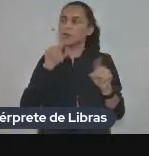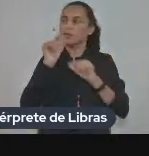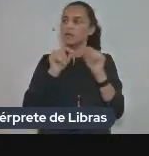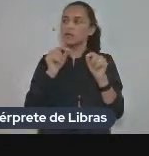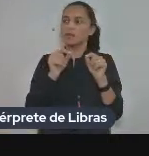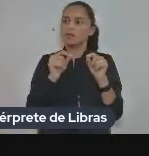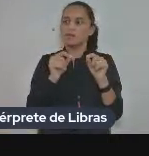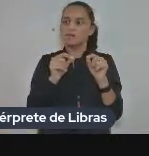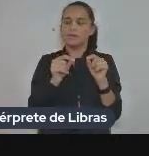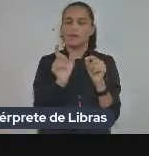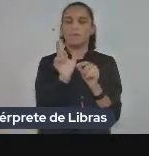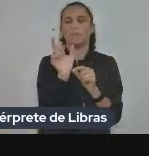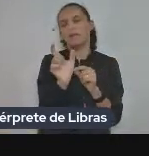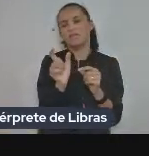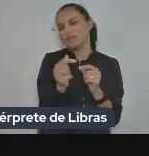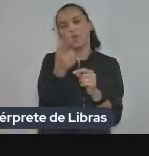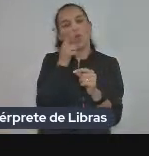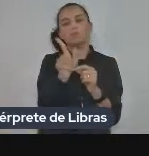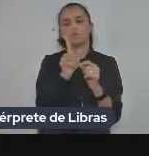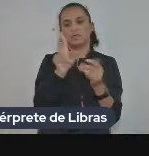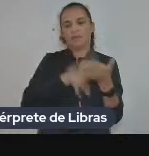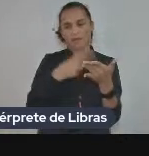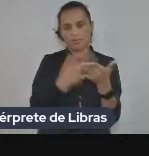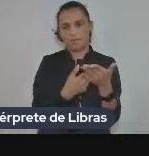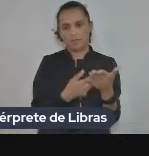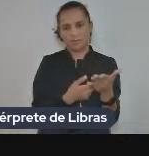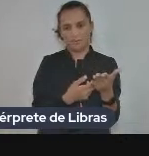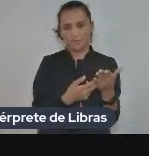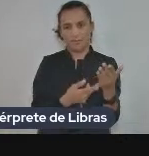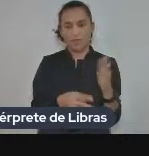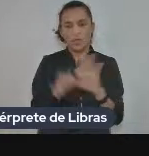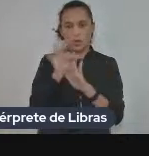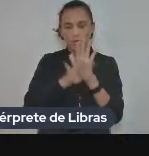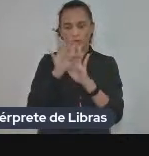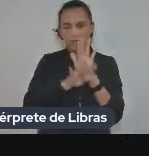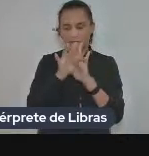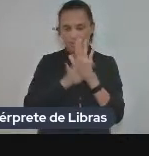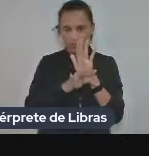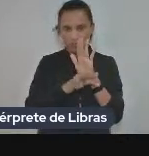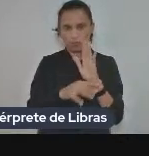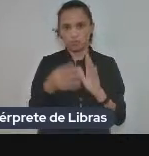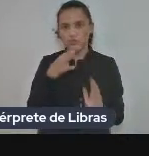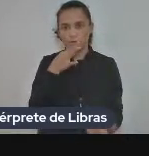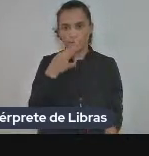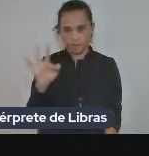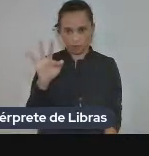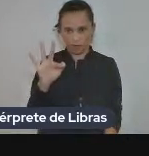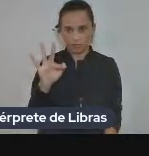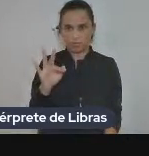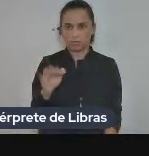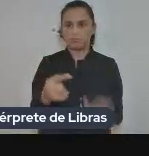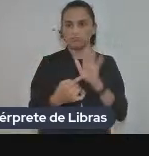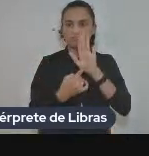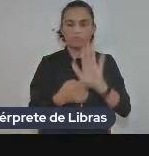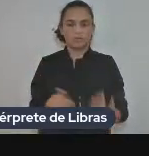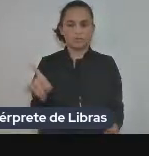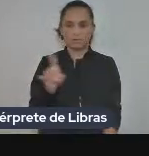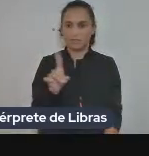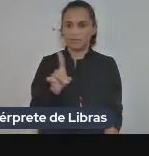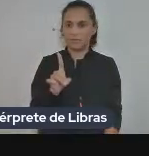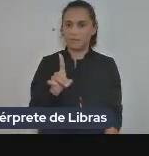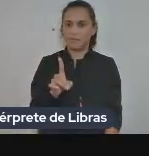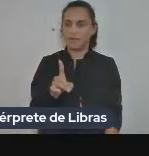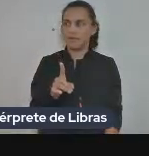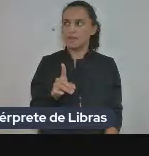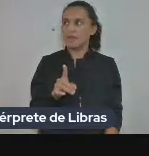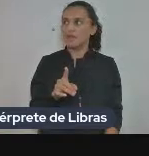das um raiz porque no texto de Freud não aparece o o Freud faz ele faz